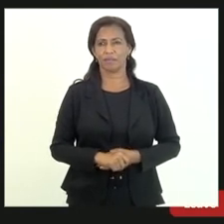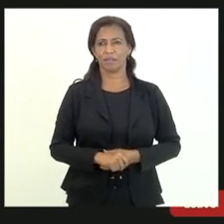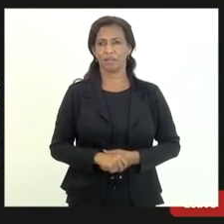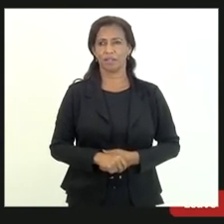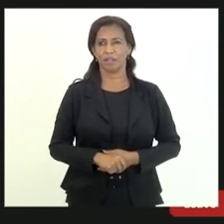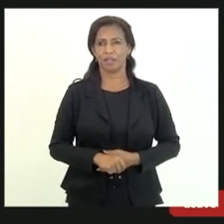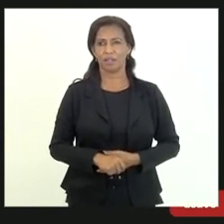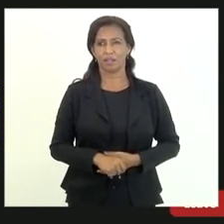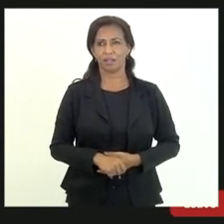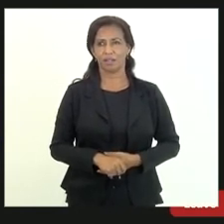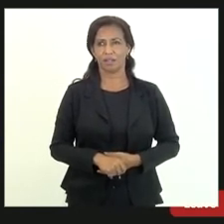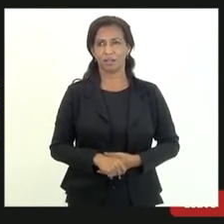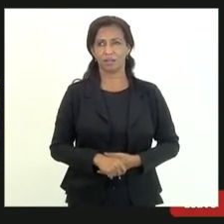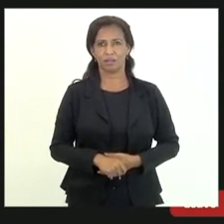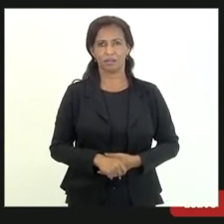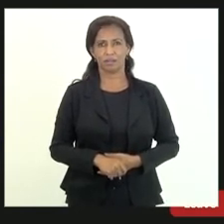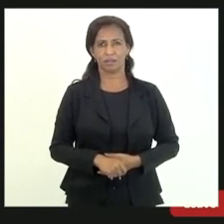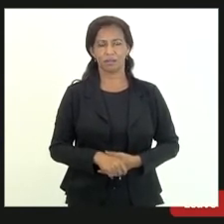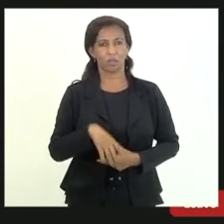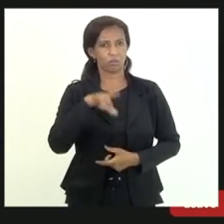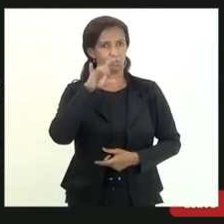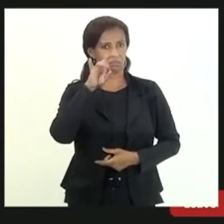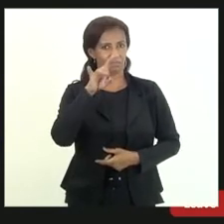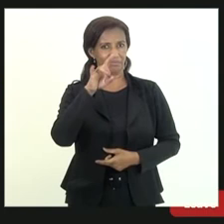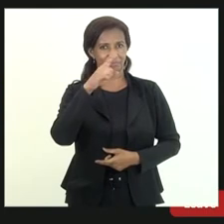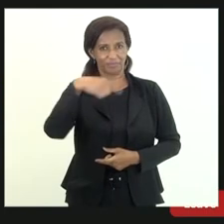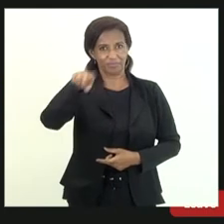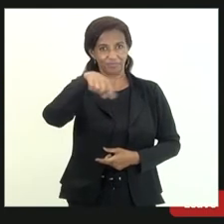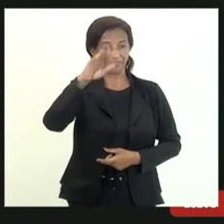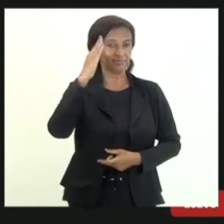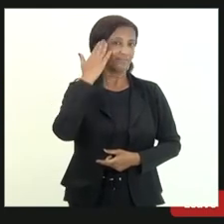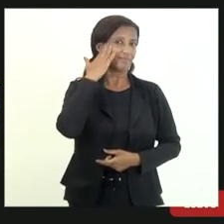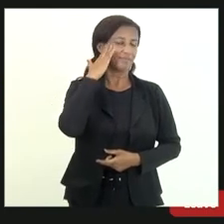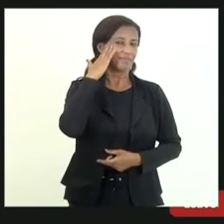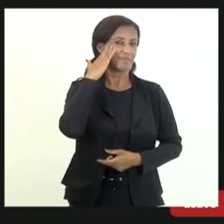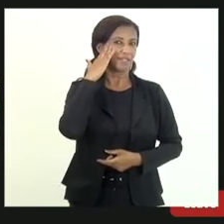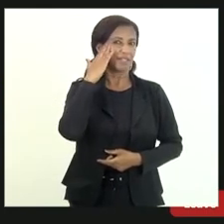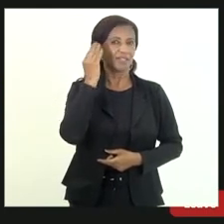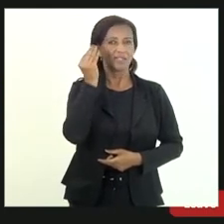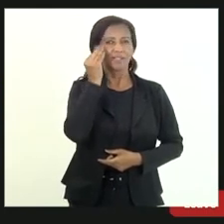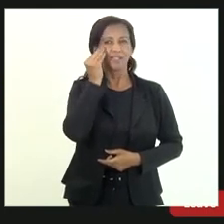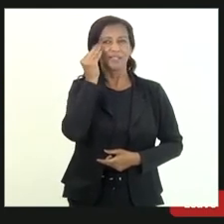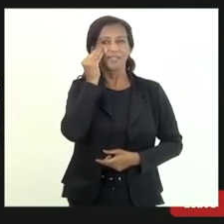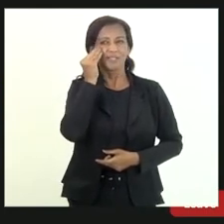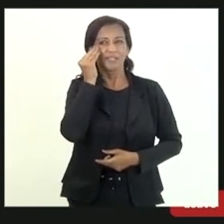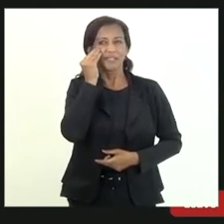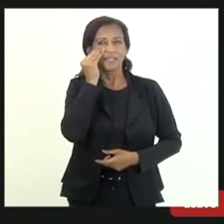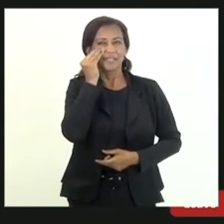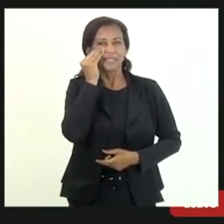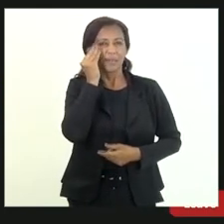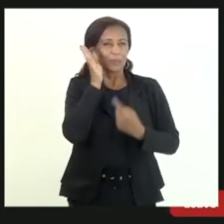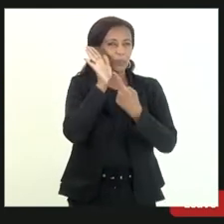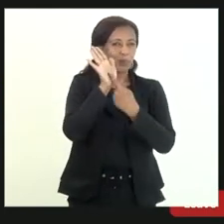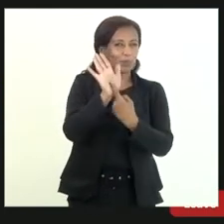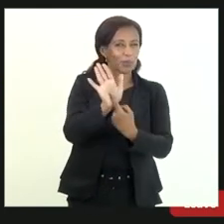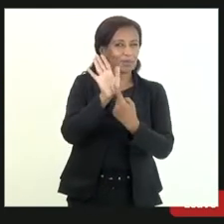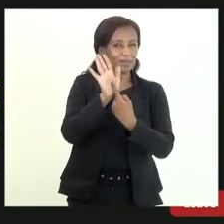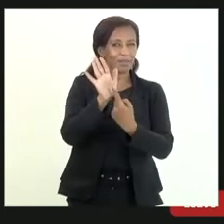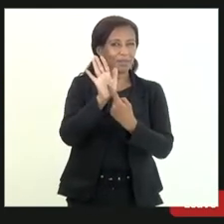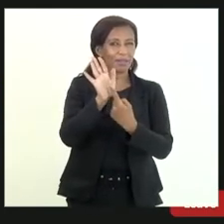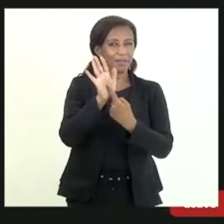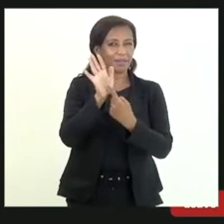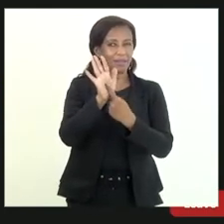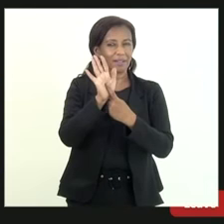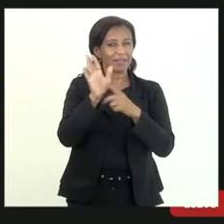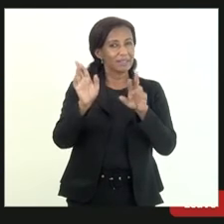para situar vossas excelências a gente tentou meio que demonstrar que há